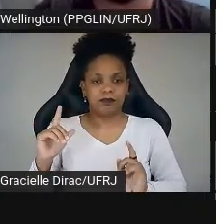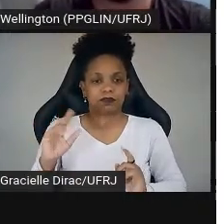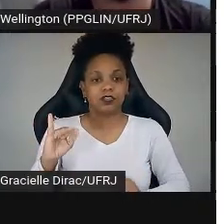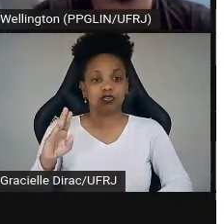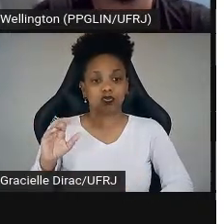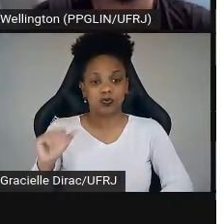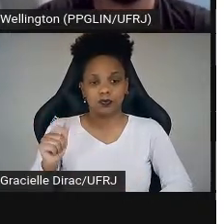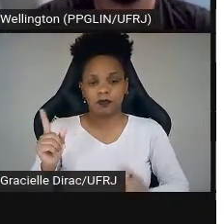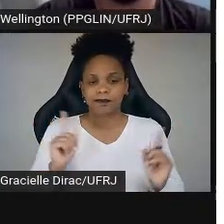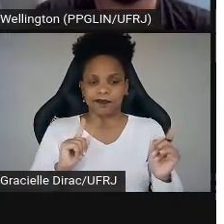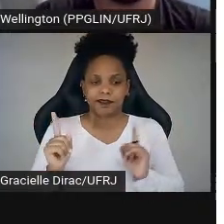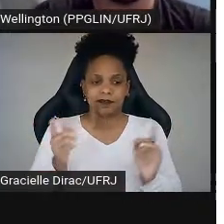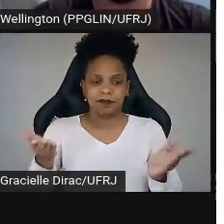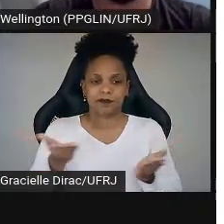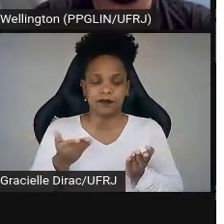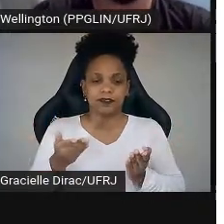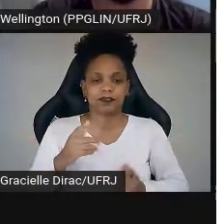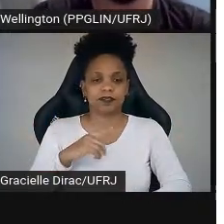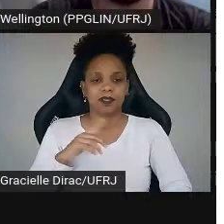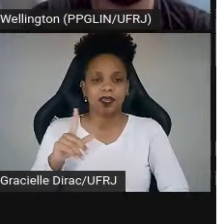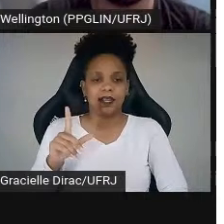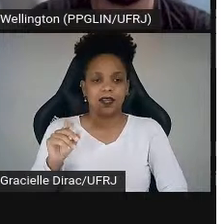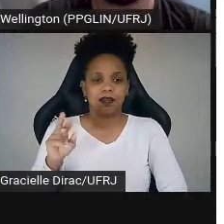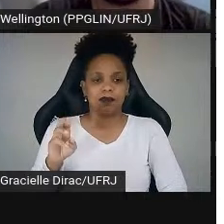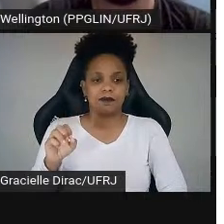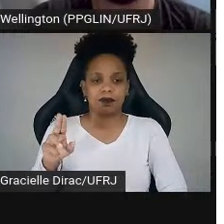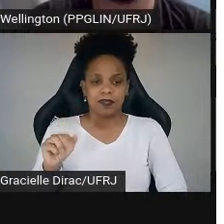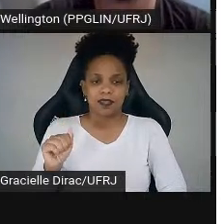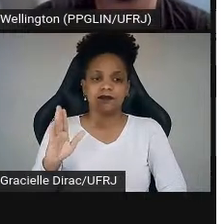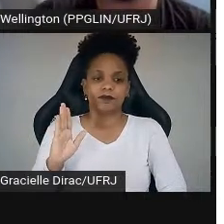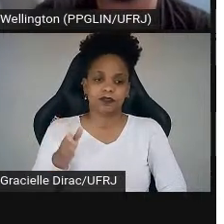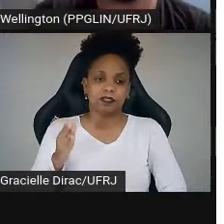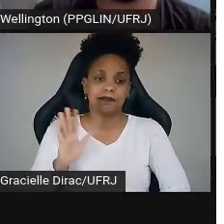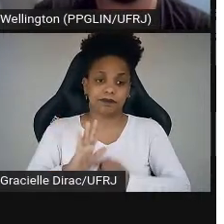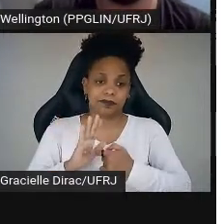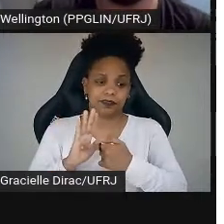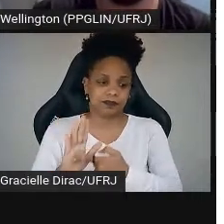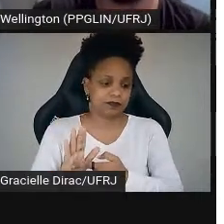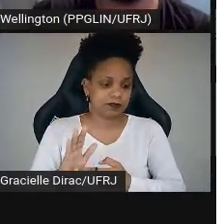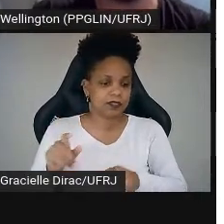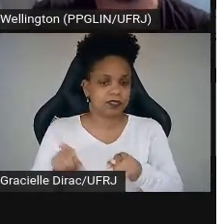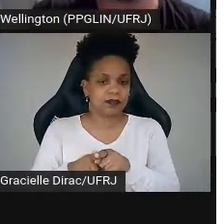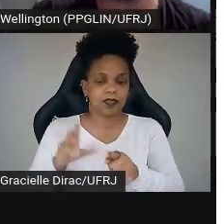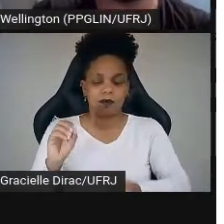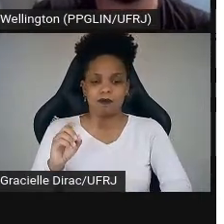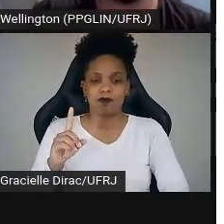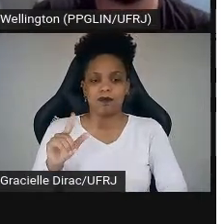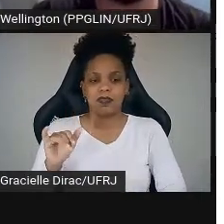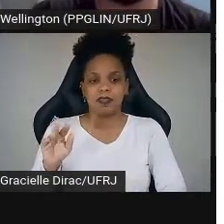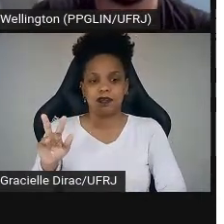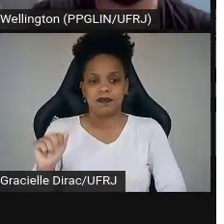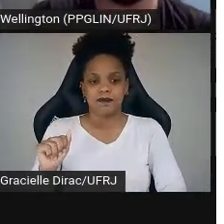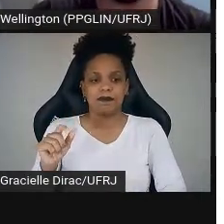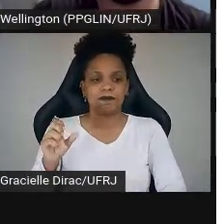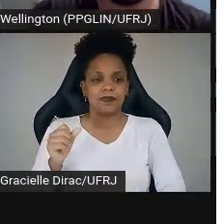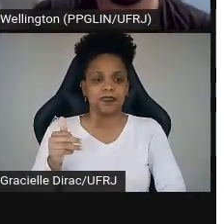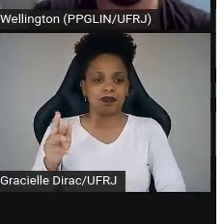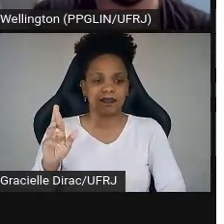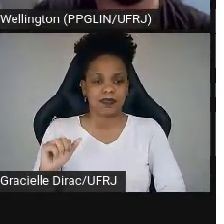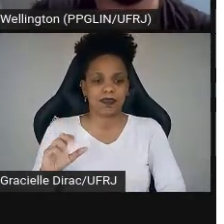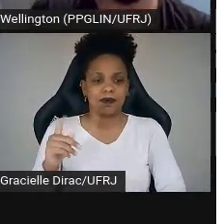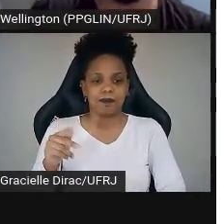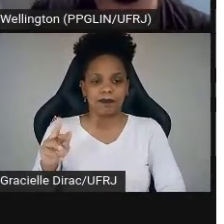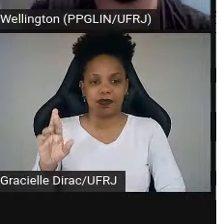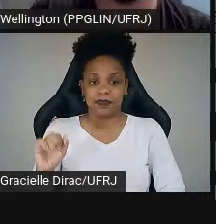apresentação hoje. O Leonardo, que acabou de falar um pouquinho também com a gente. E temos também a Olívia, a Sara, a Patrícia e